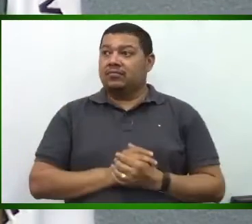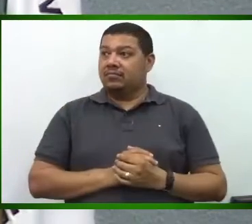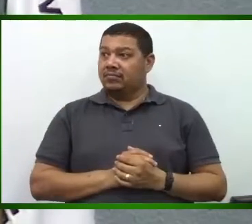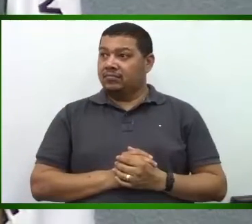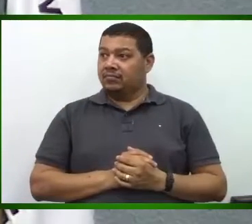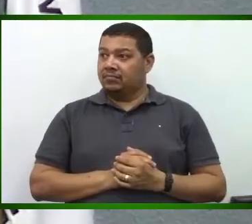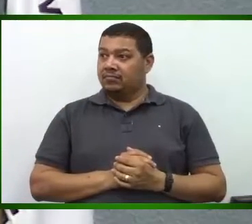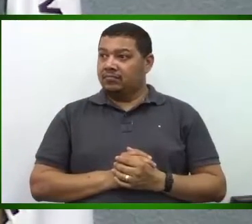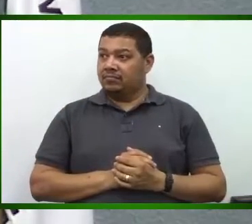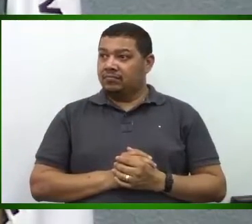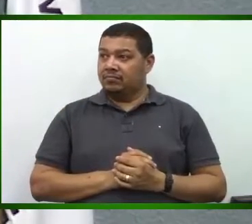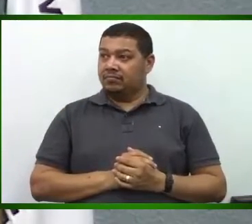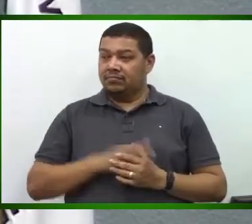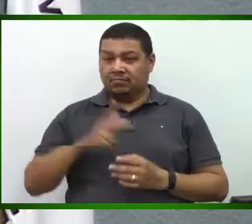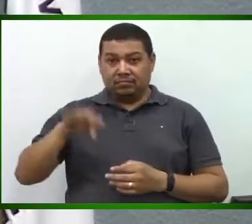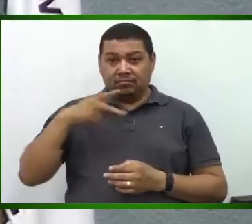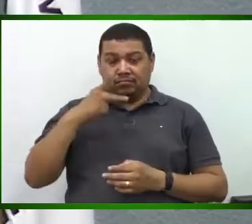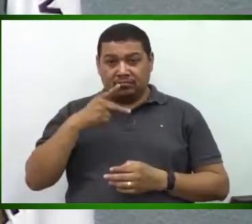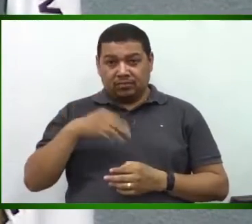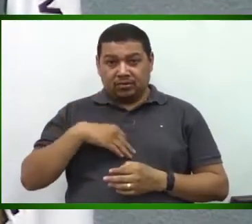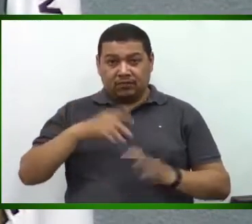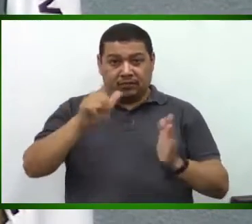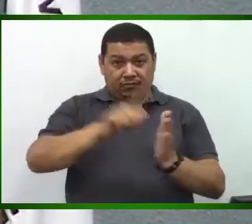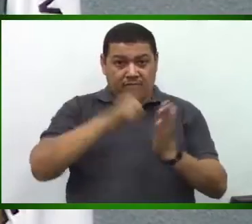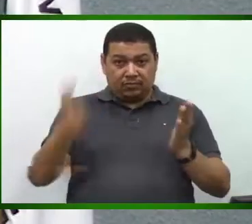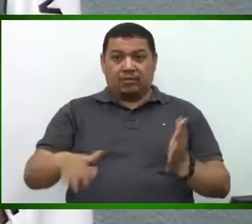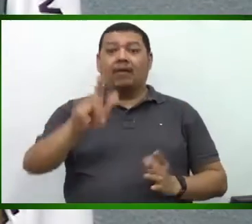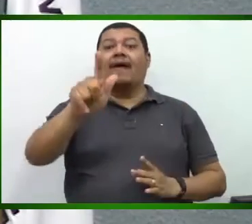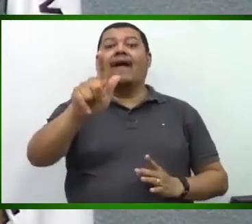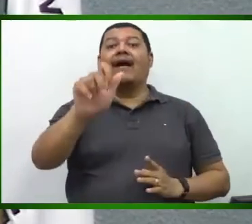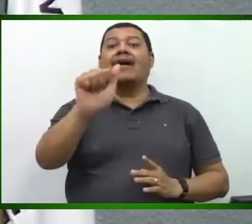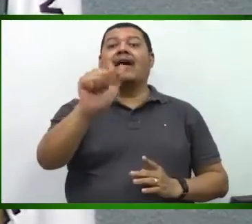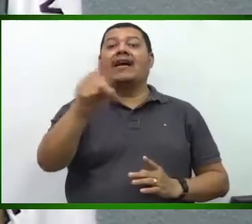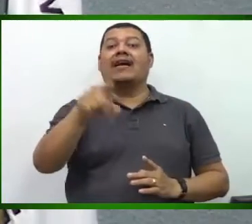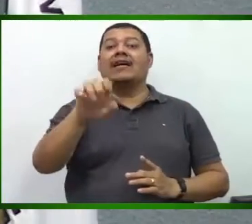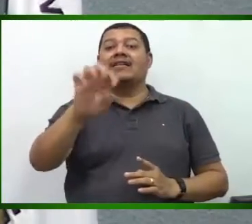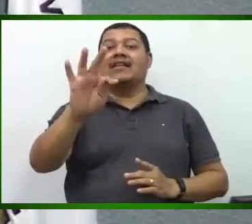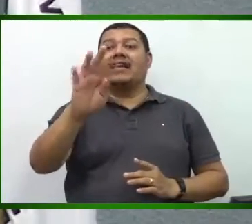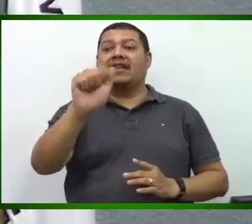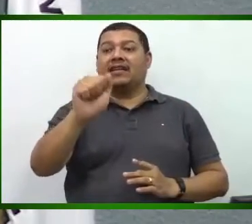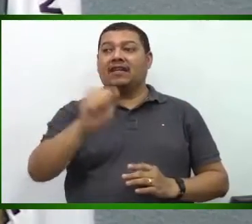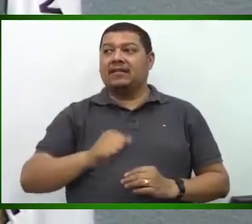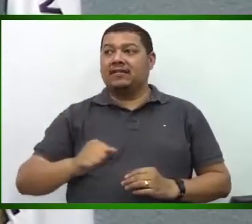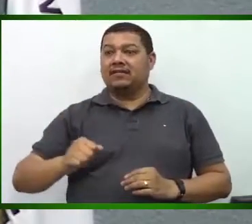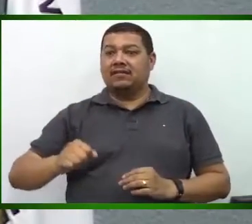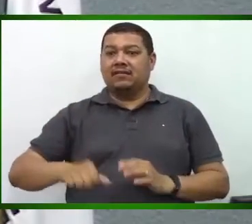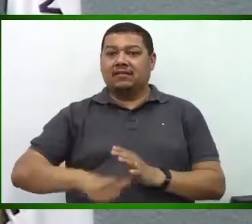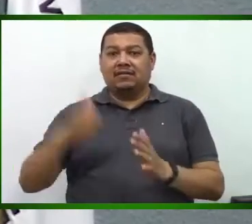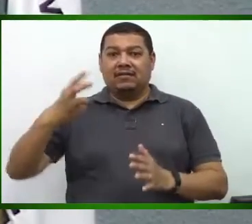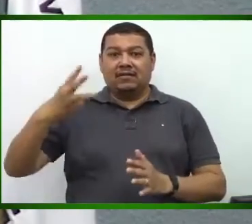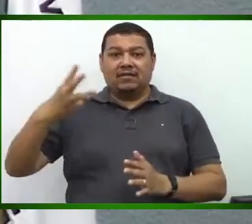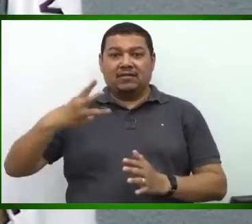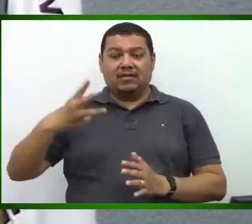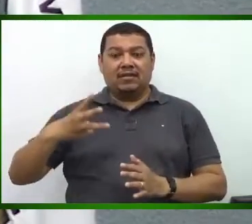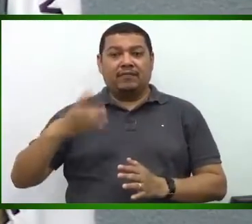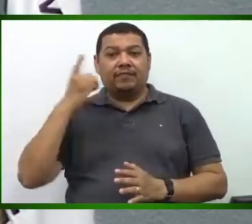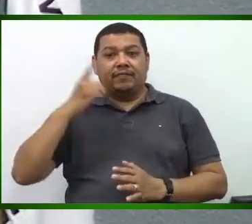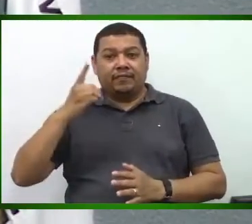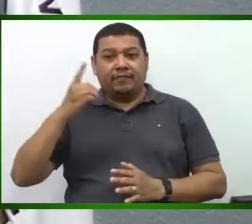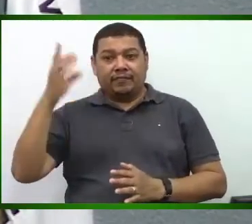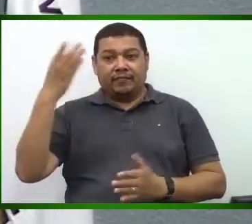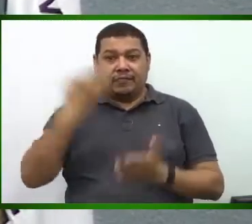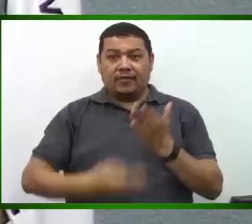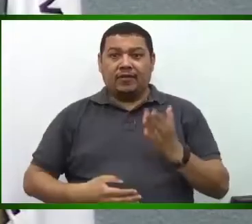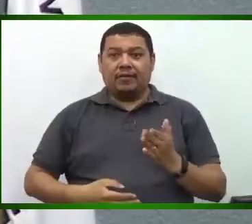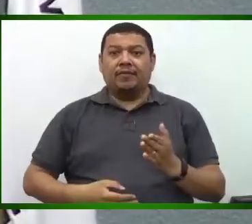é eu que falei isso, não, quem falou foi o jornal A Gazeta do Povo, o terceiro deputado preso na Operação